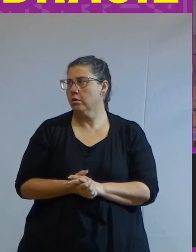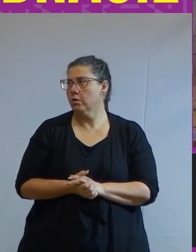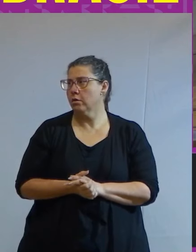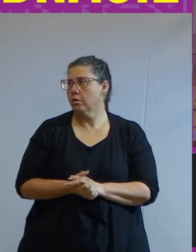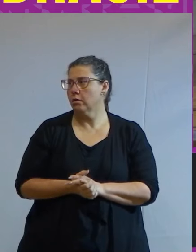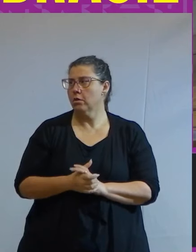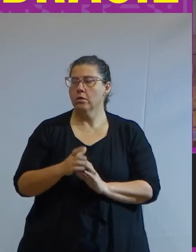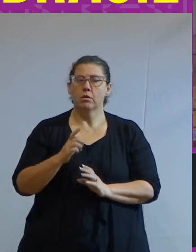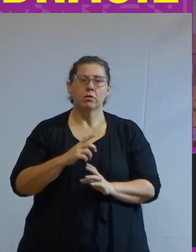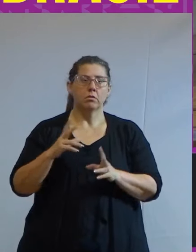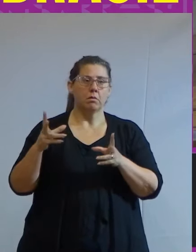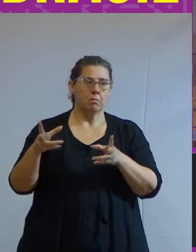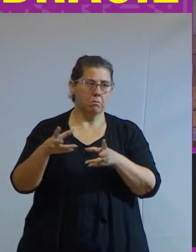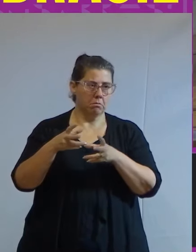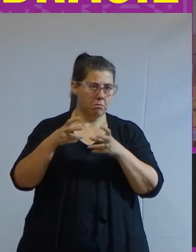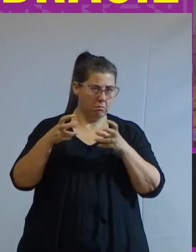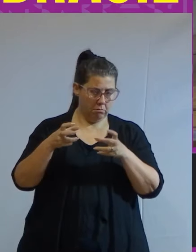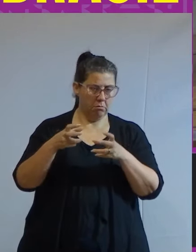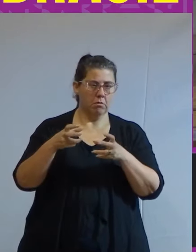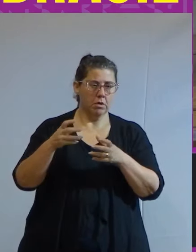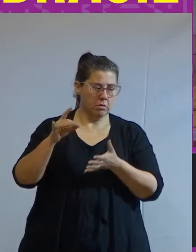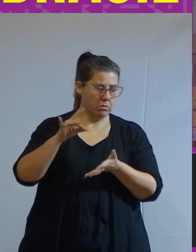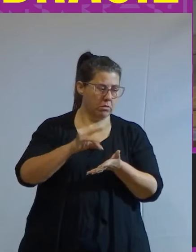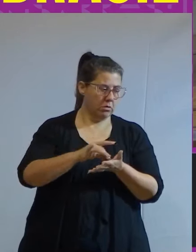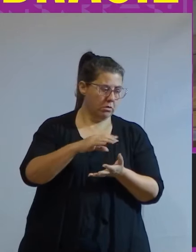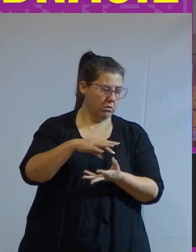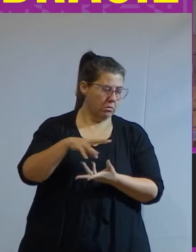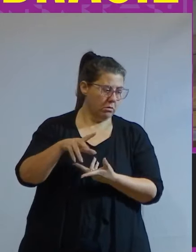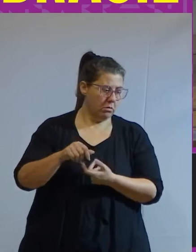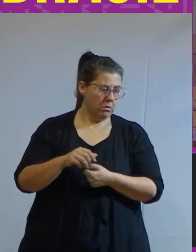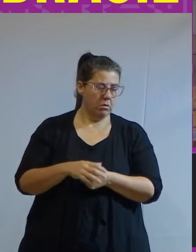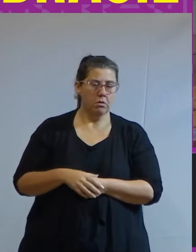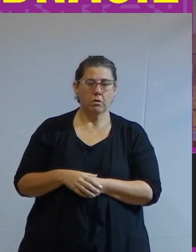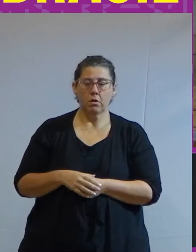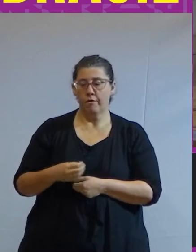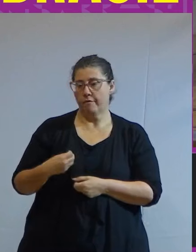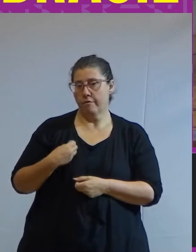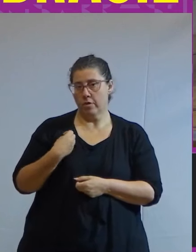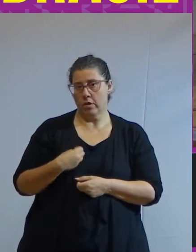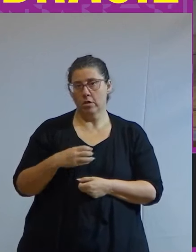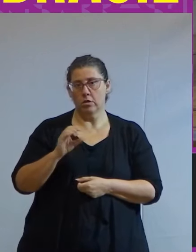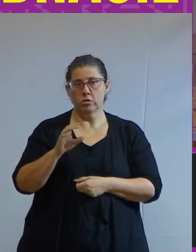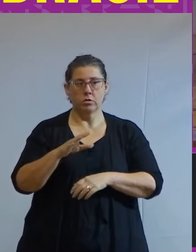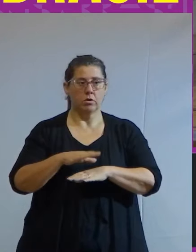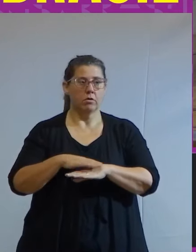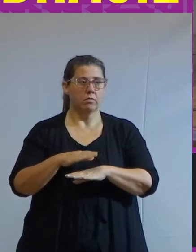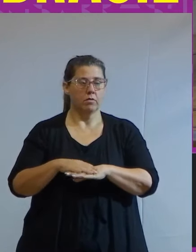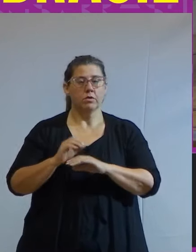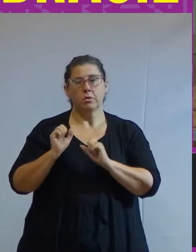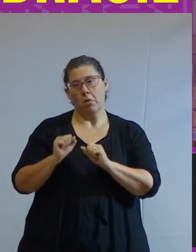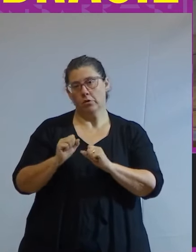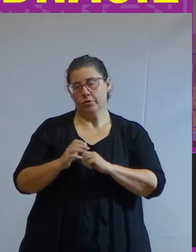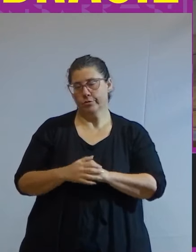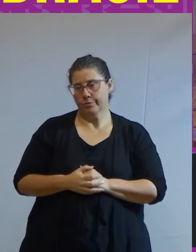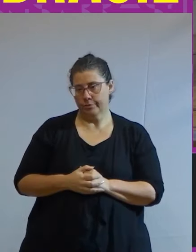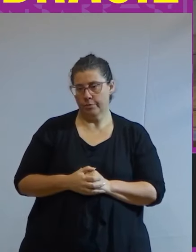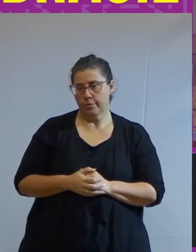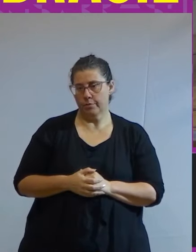visão muito realista do mundo ela dizia assim na vida a gente só faz o que pode